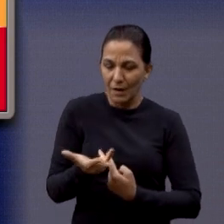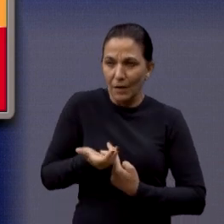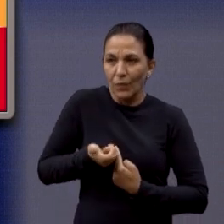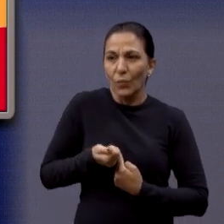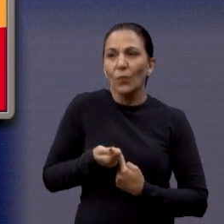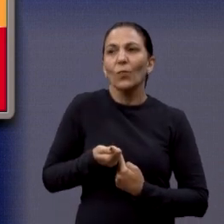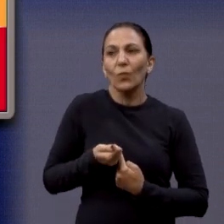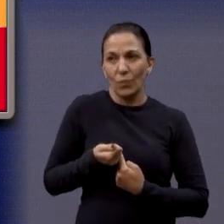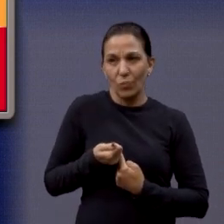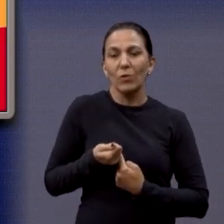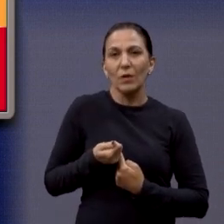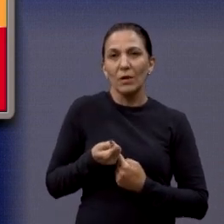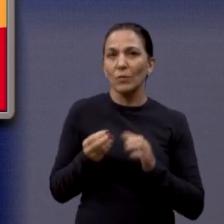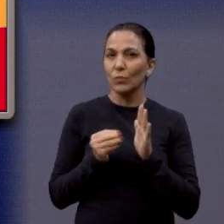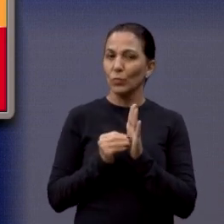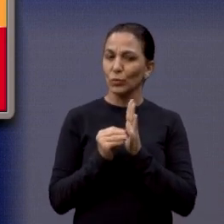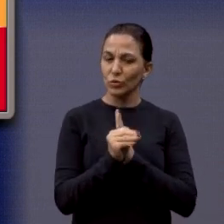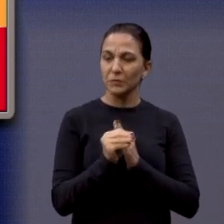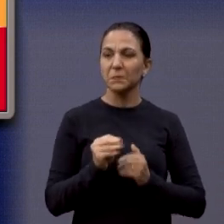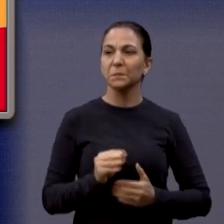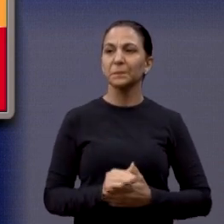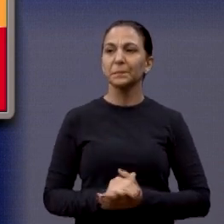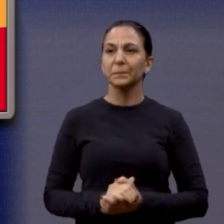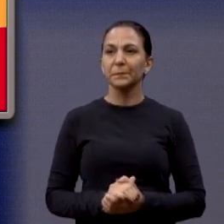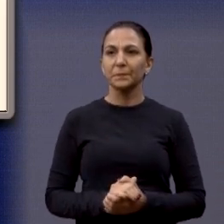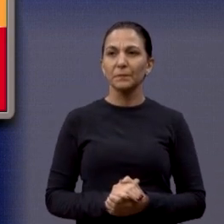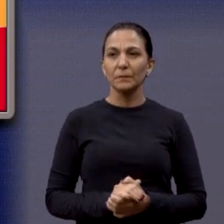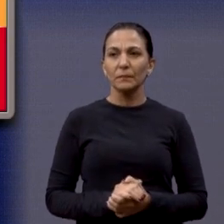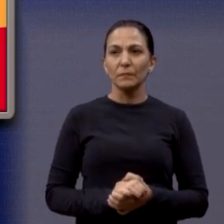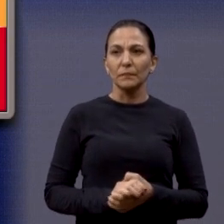essa nossa indicação. Pode passar?